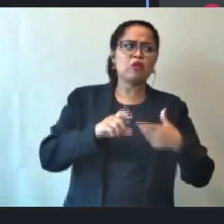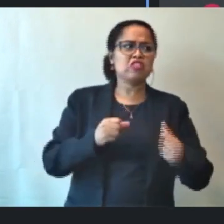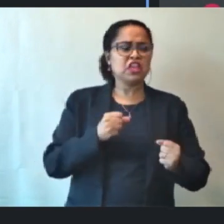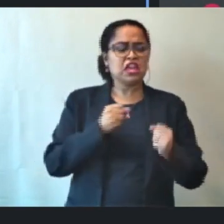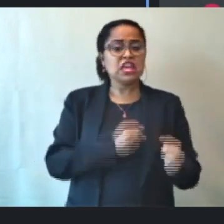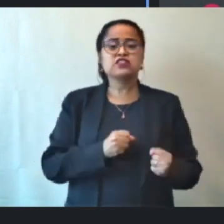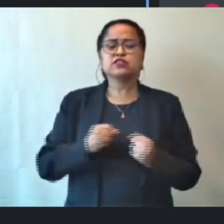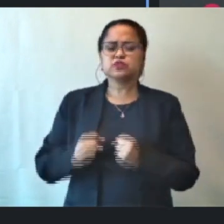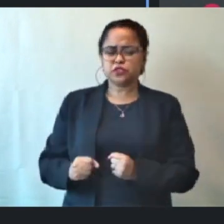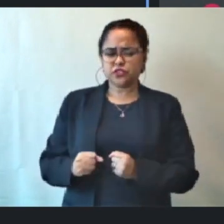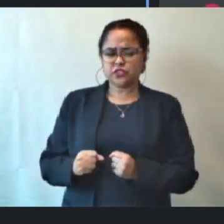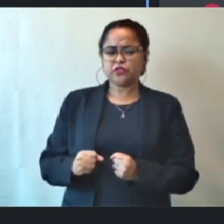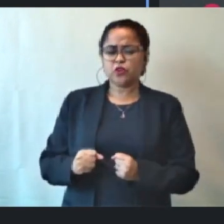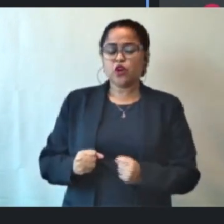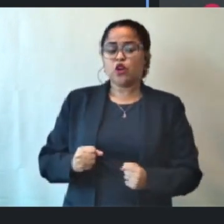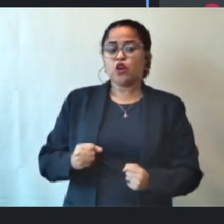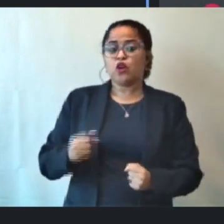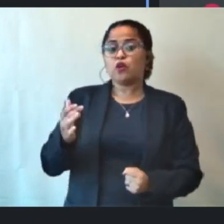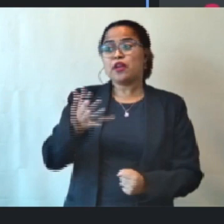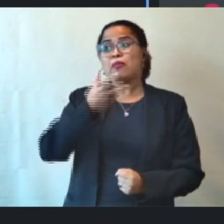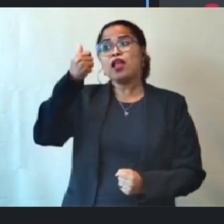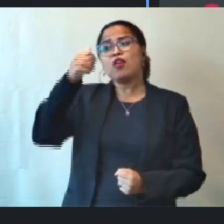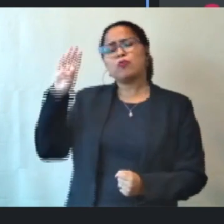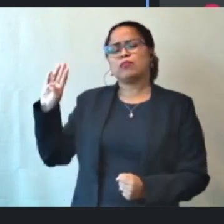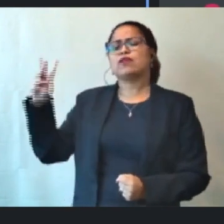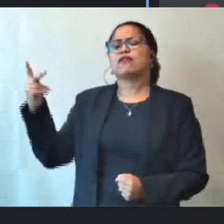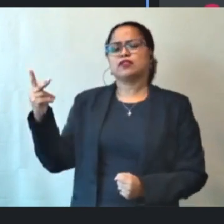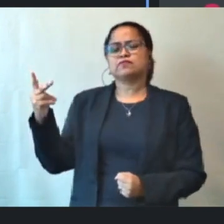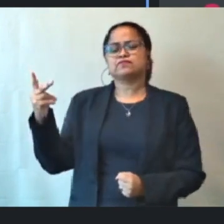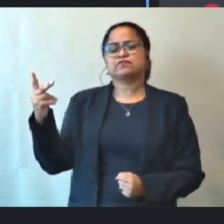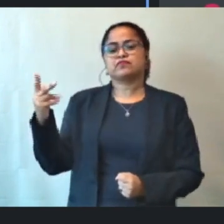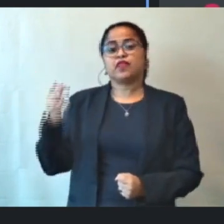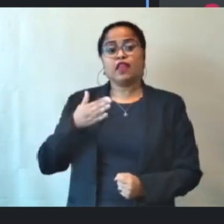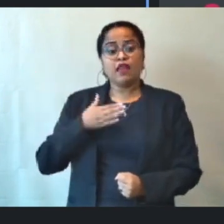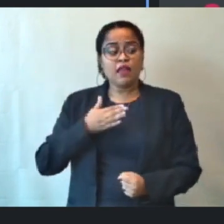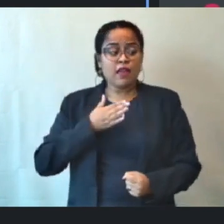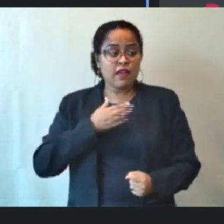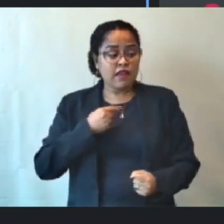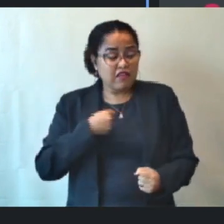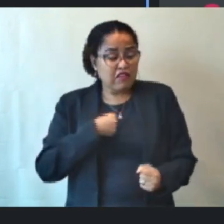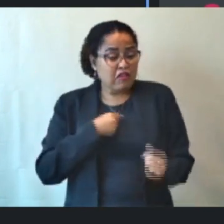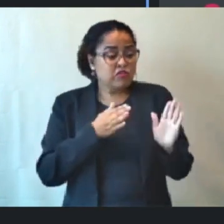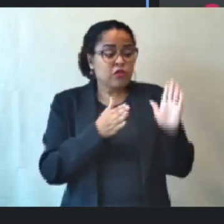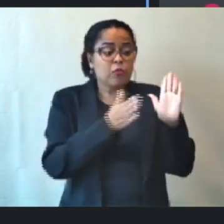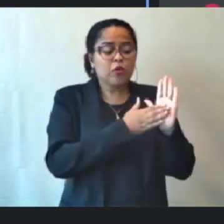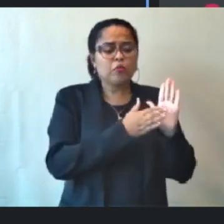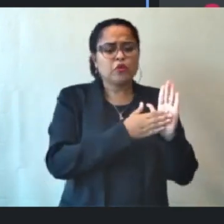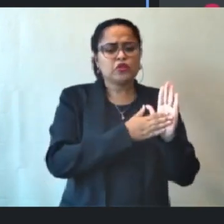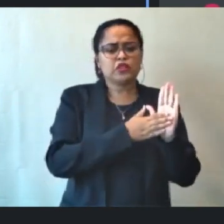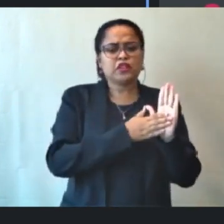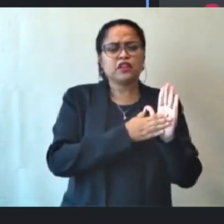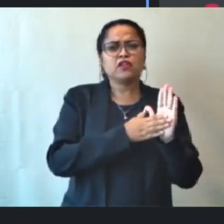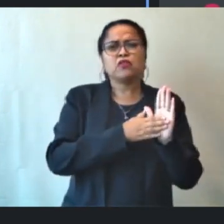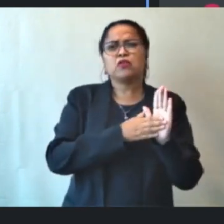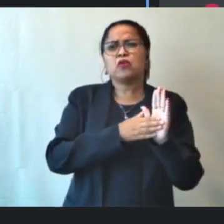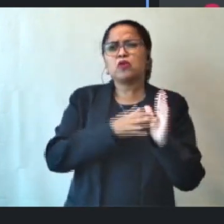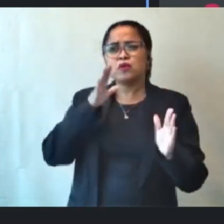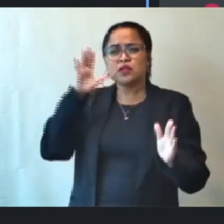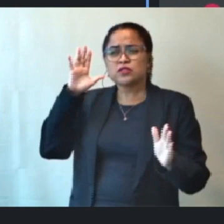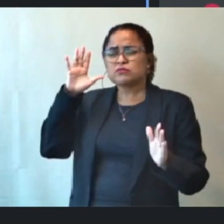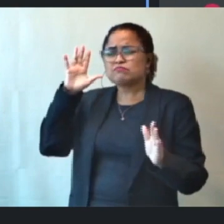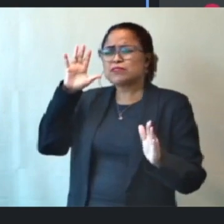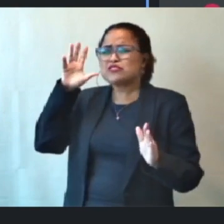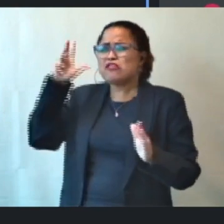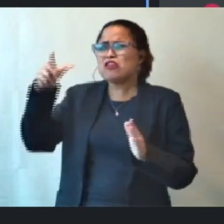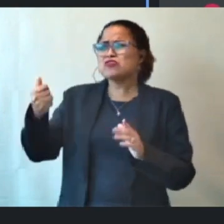Belo Horizonte. Eu estou propondo aqui uma situação para que a gente possa resolver o problema. Não é